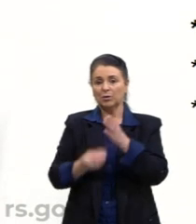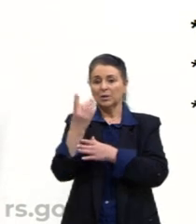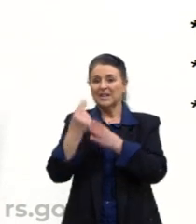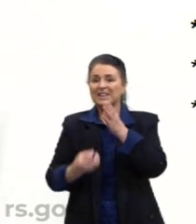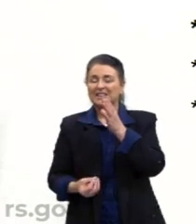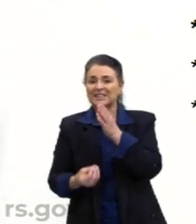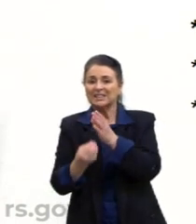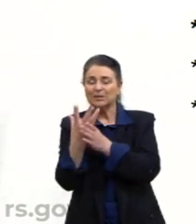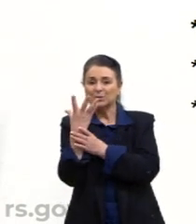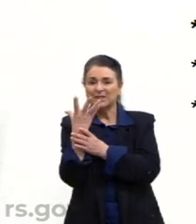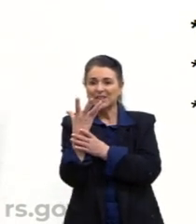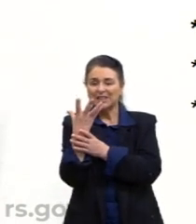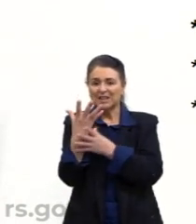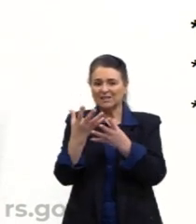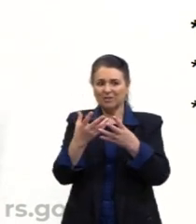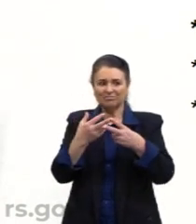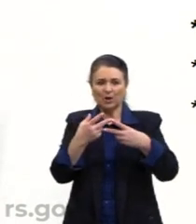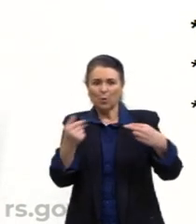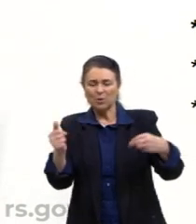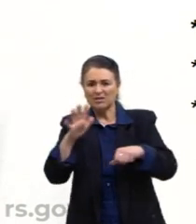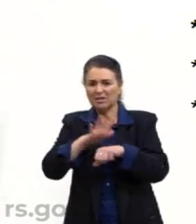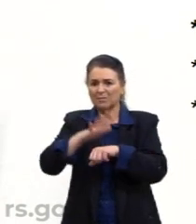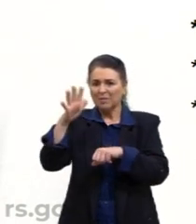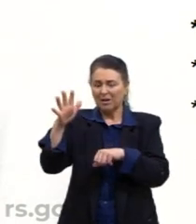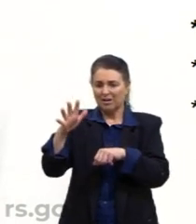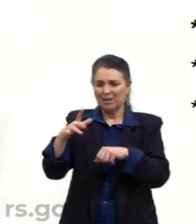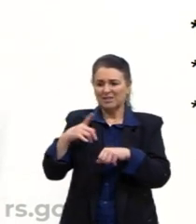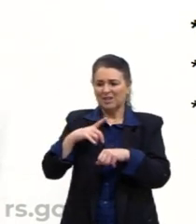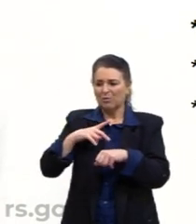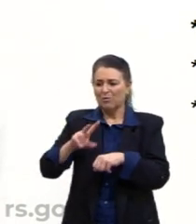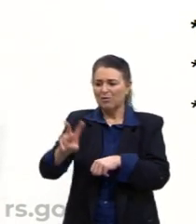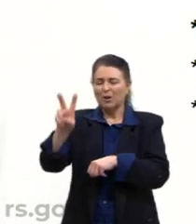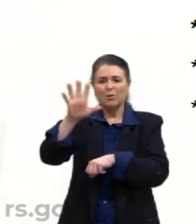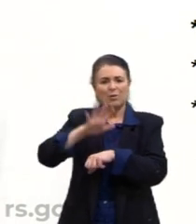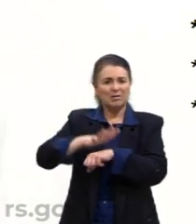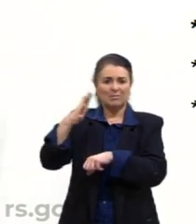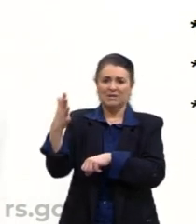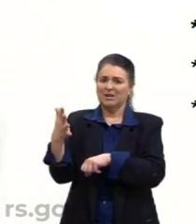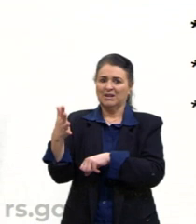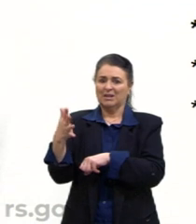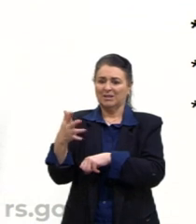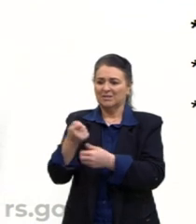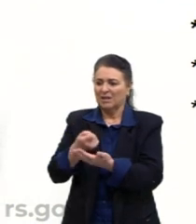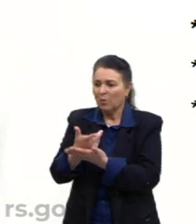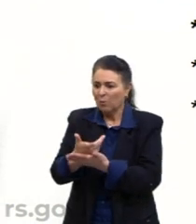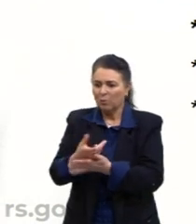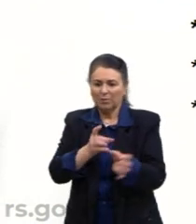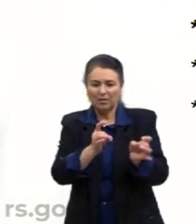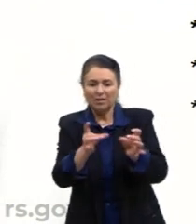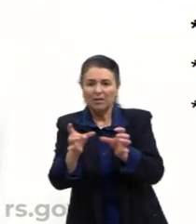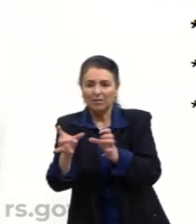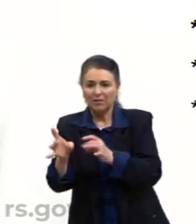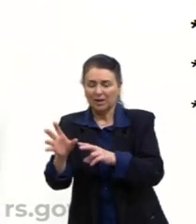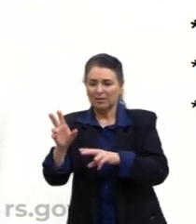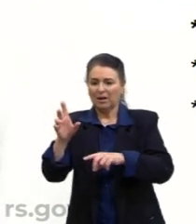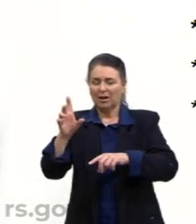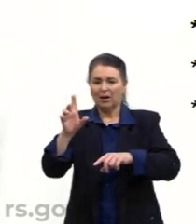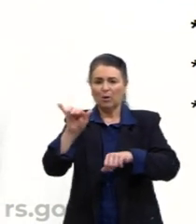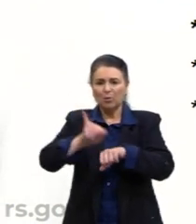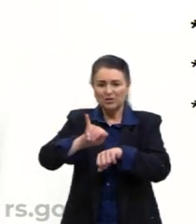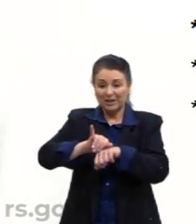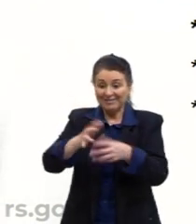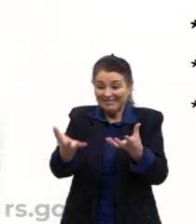fetiche, esse algo a mais, valer muito mais do que o valor de compra e venda, né? Objetos de